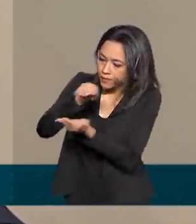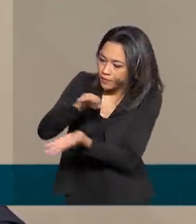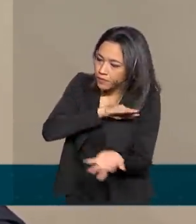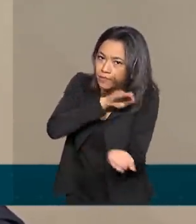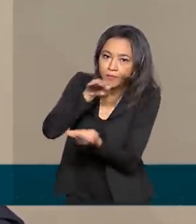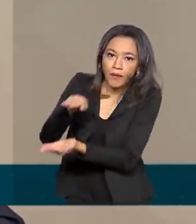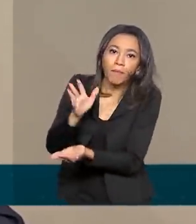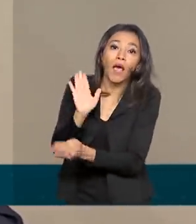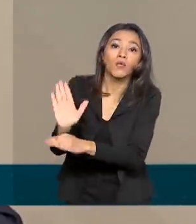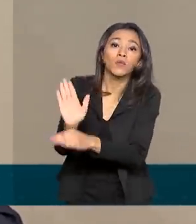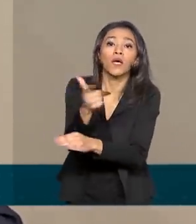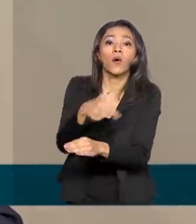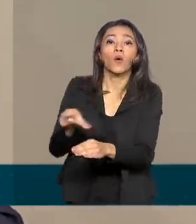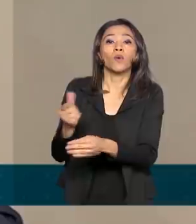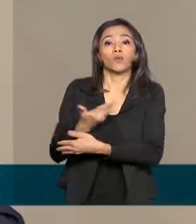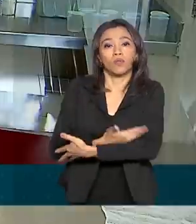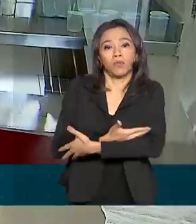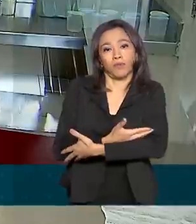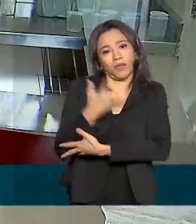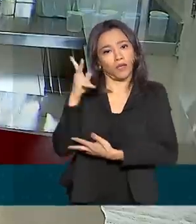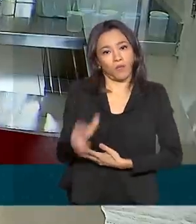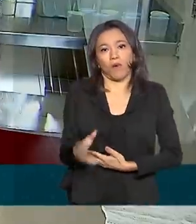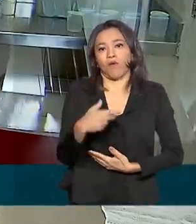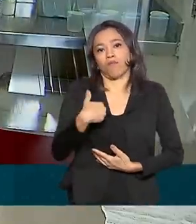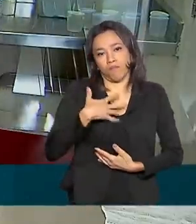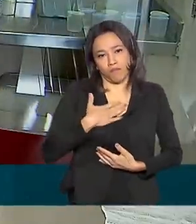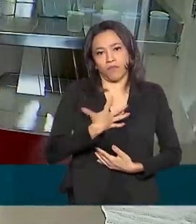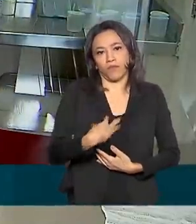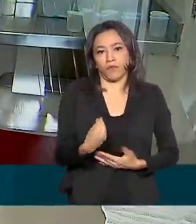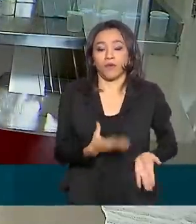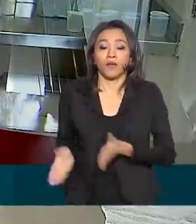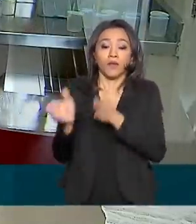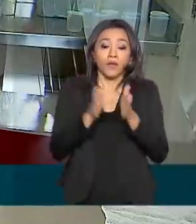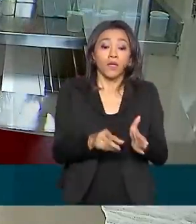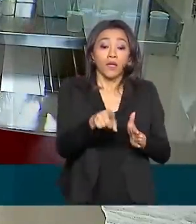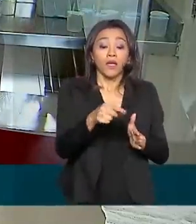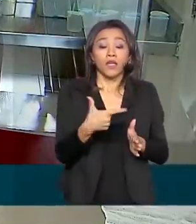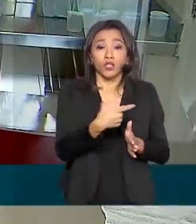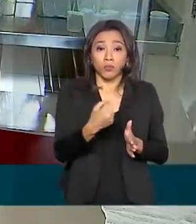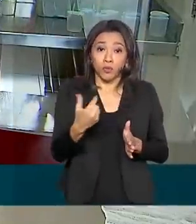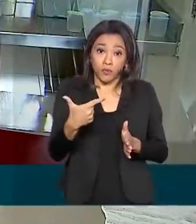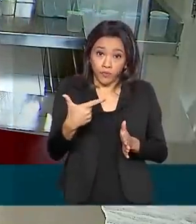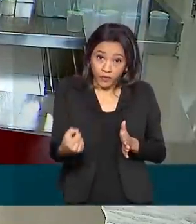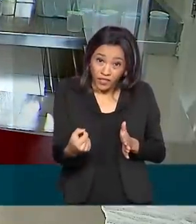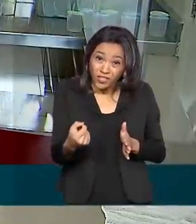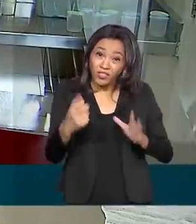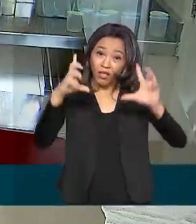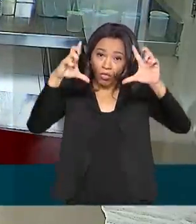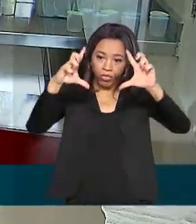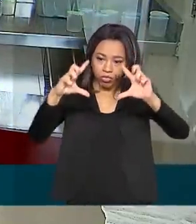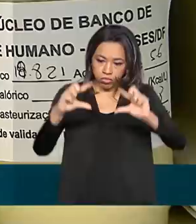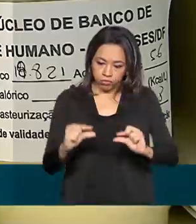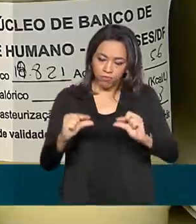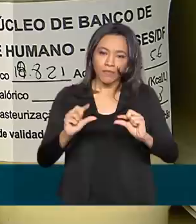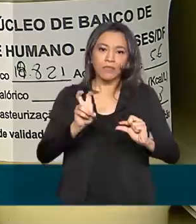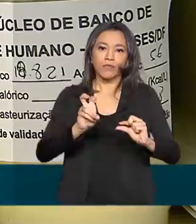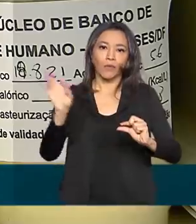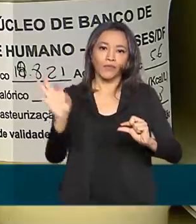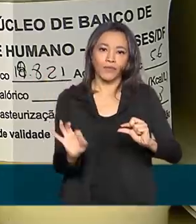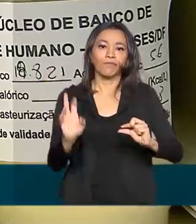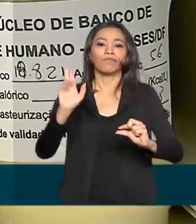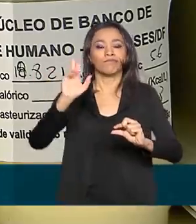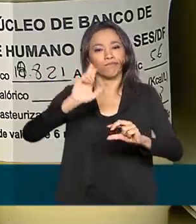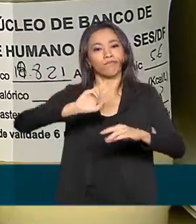bebês que estavam na mesma situação que ele. Em 2020, o número de doadoras já caiu 5%. A pandemia